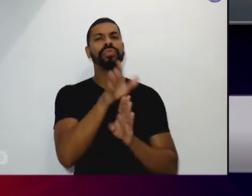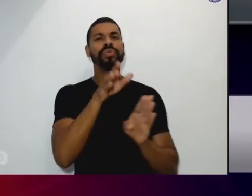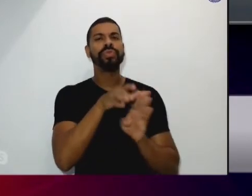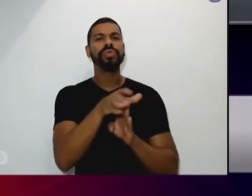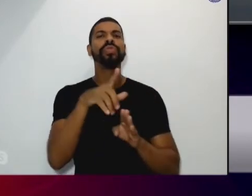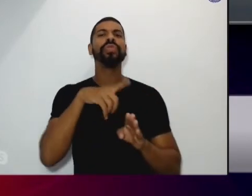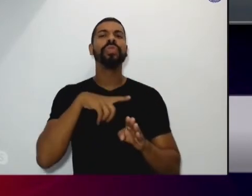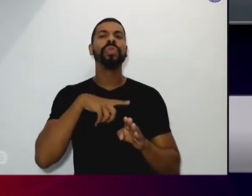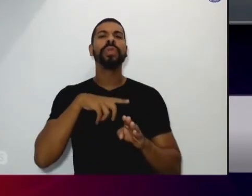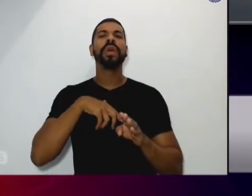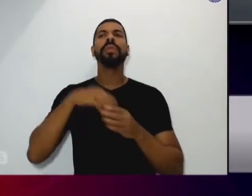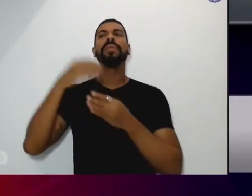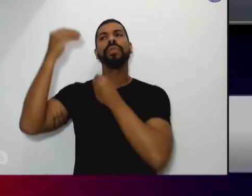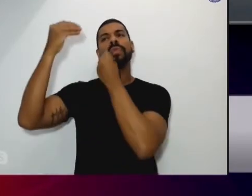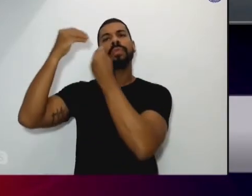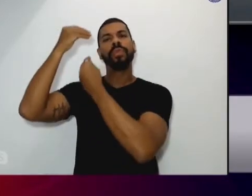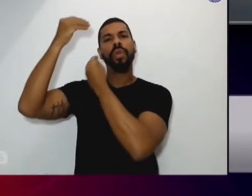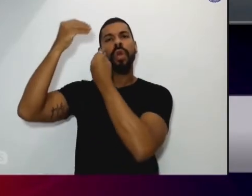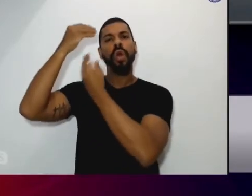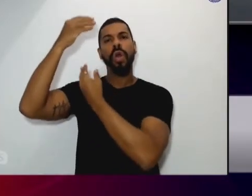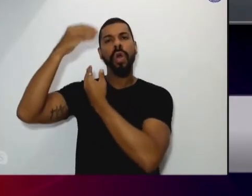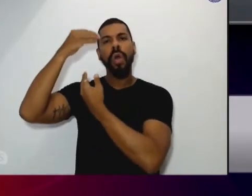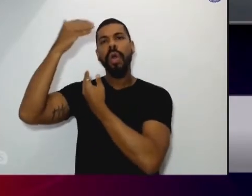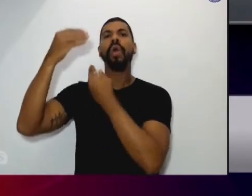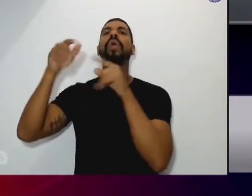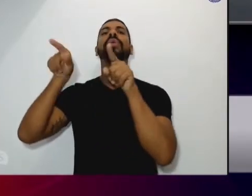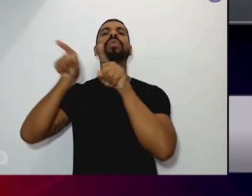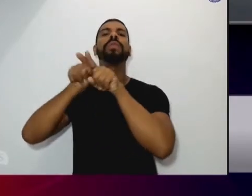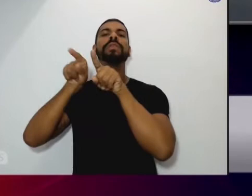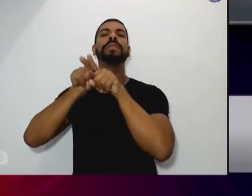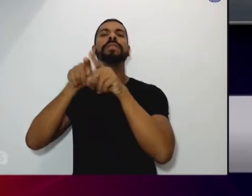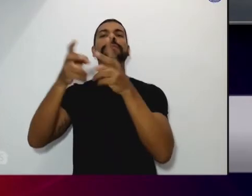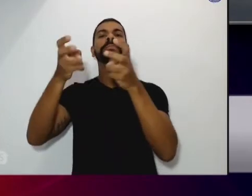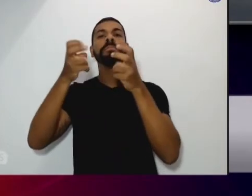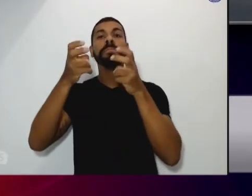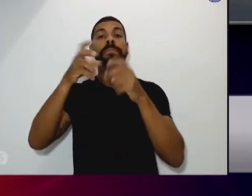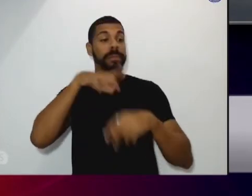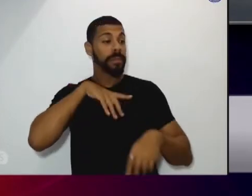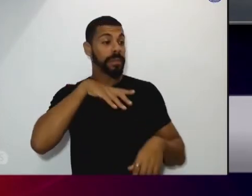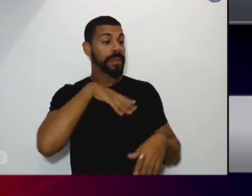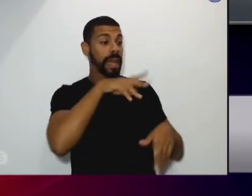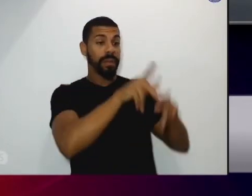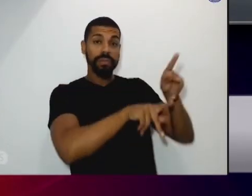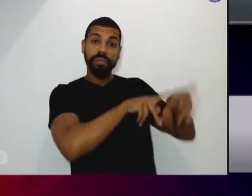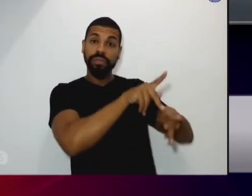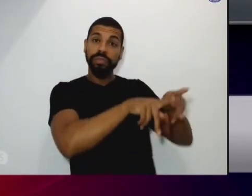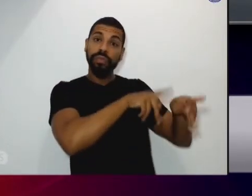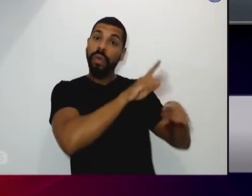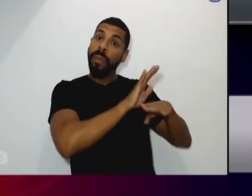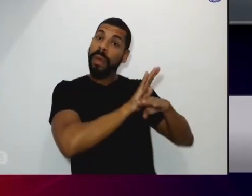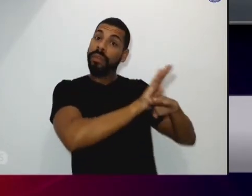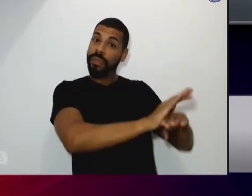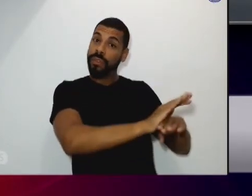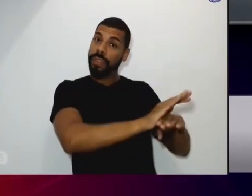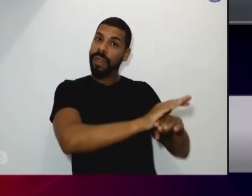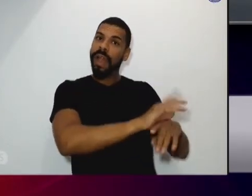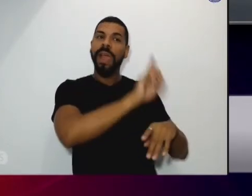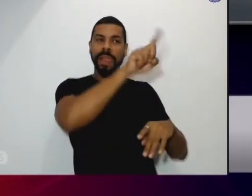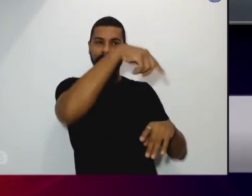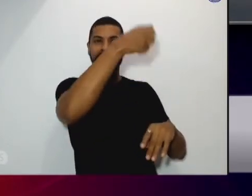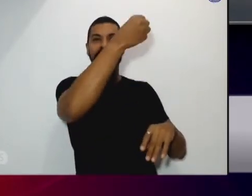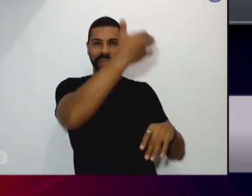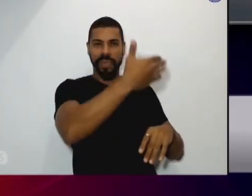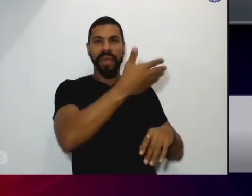temos pessoas da comunidade que também se identificaram então foram para o grupo de acolhimento já já vou falar um pouquinho mais